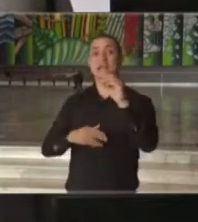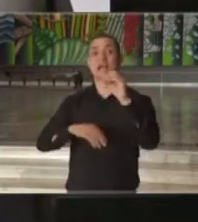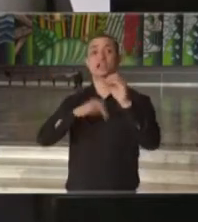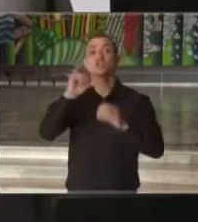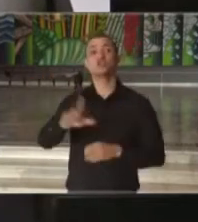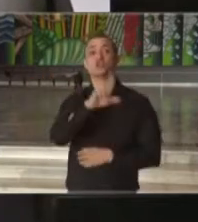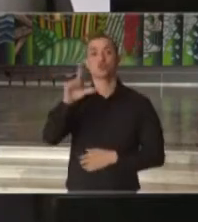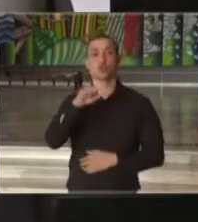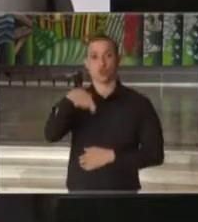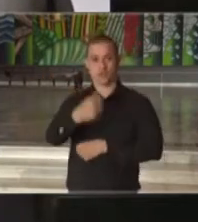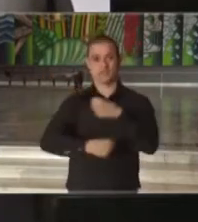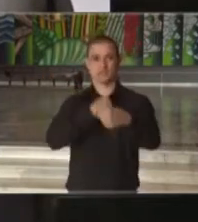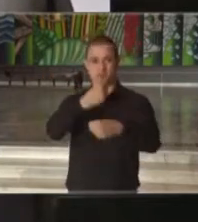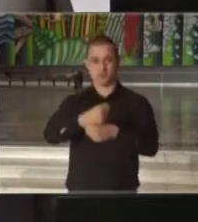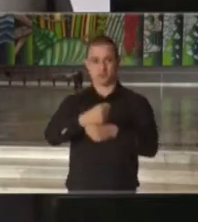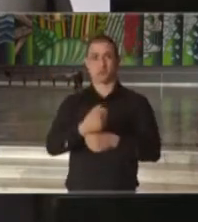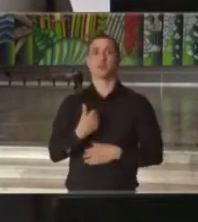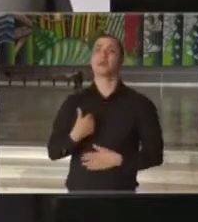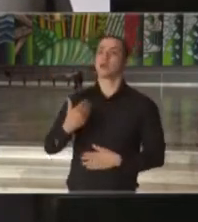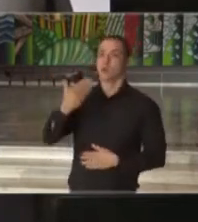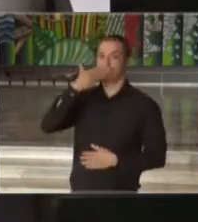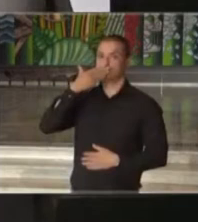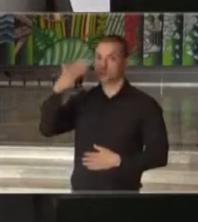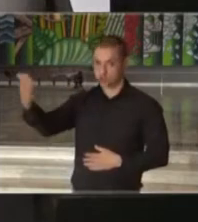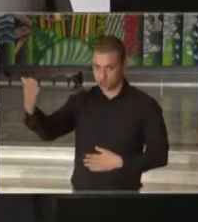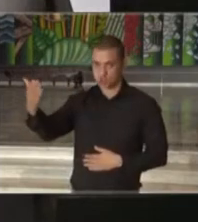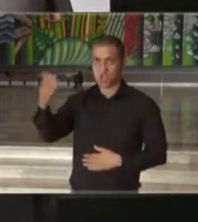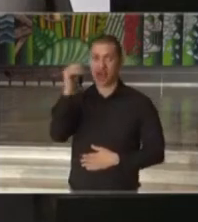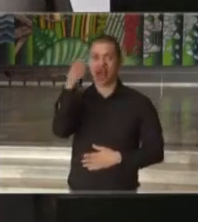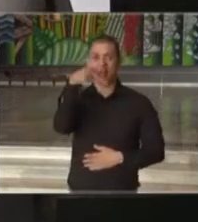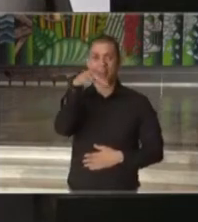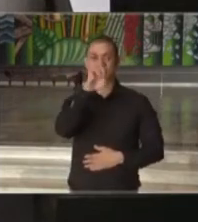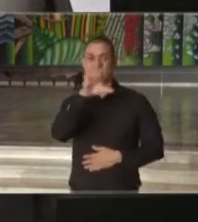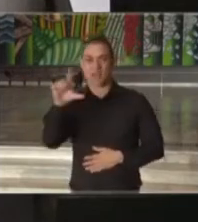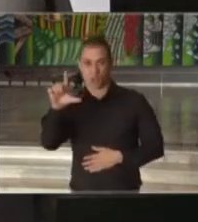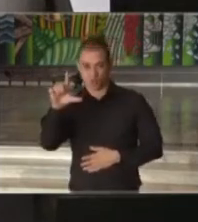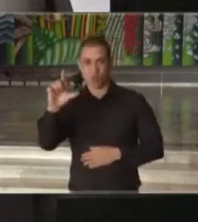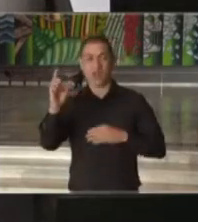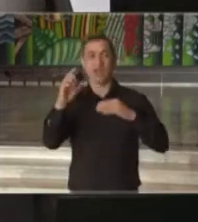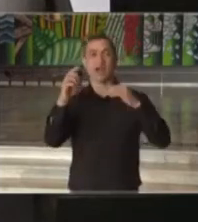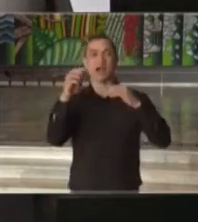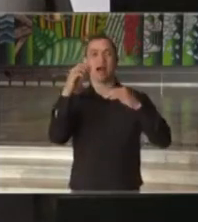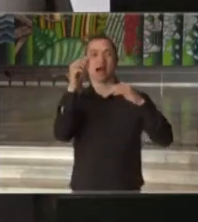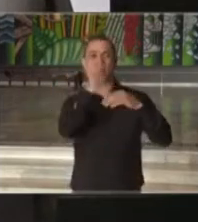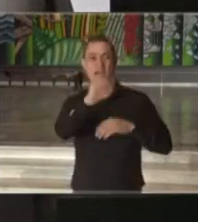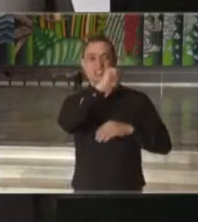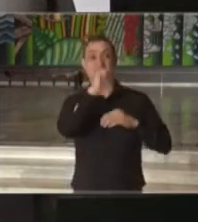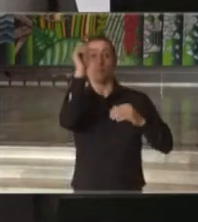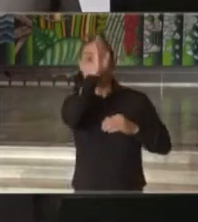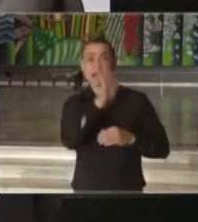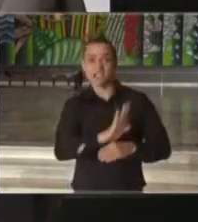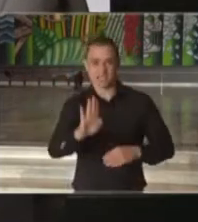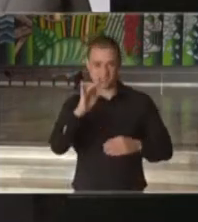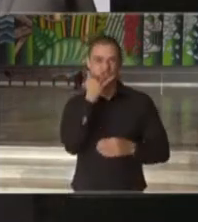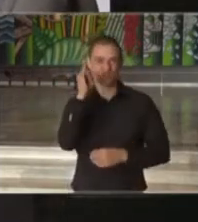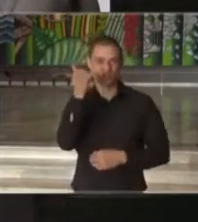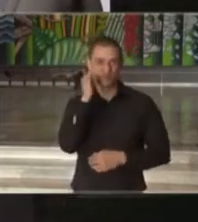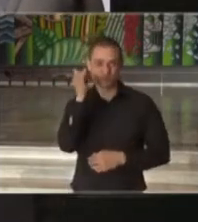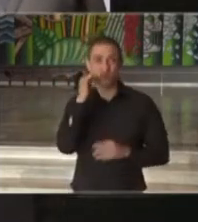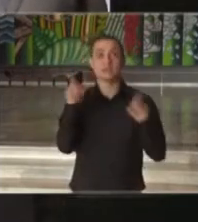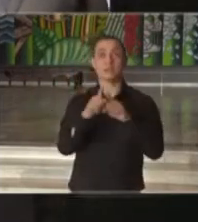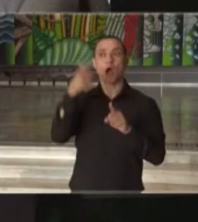julho deste ano. A solicitação foi feita à ANEL, à Agência Nacional de Energia Elétrica e também a todas